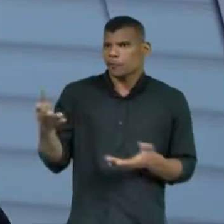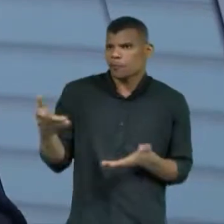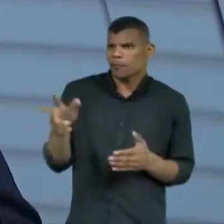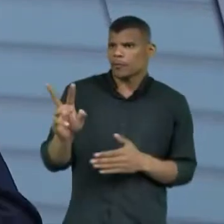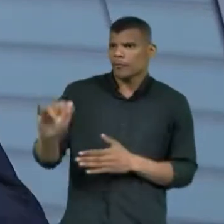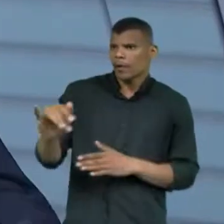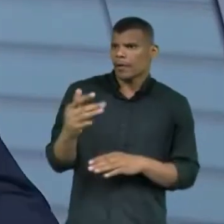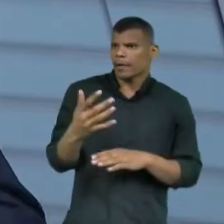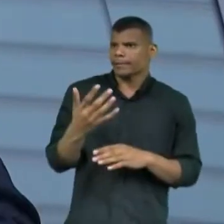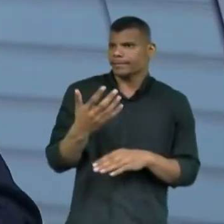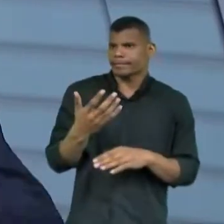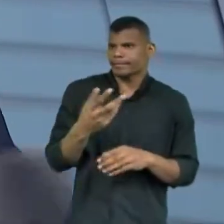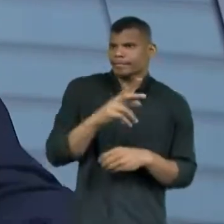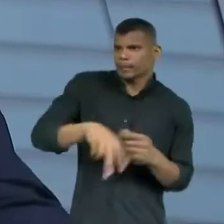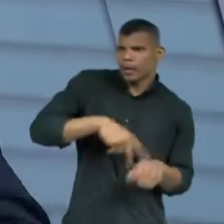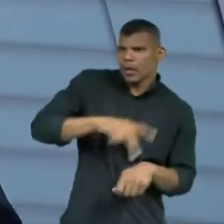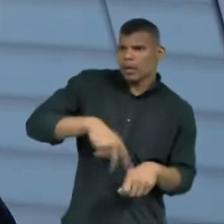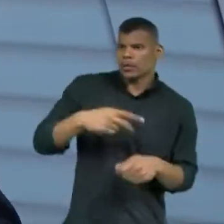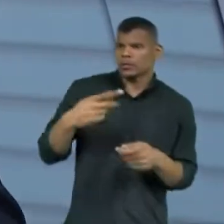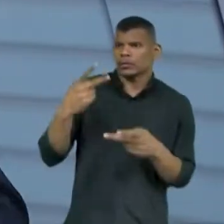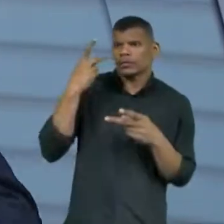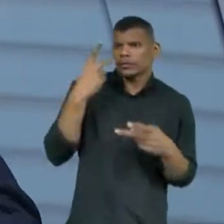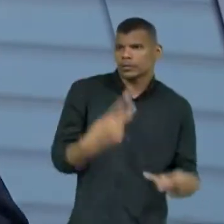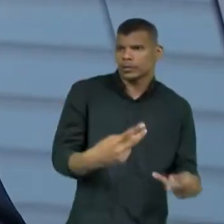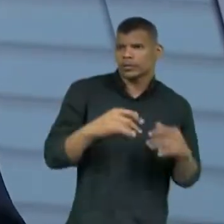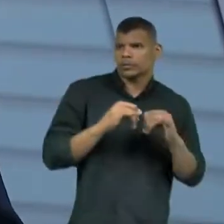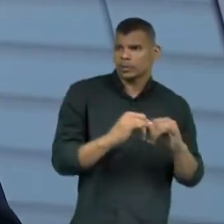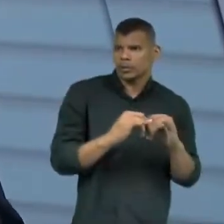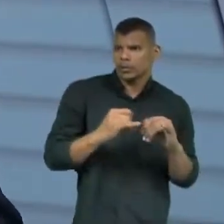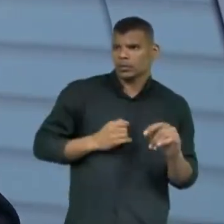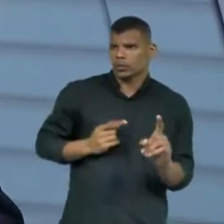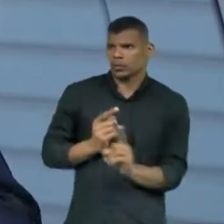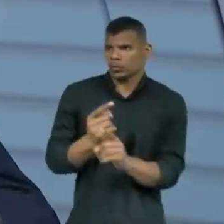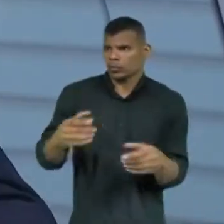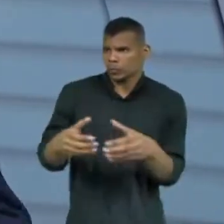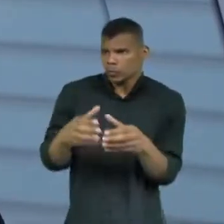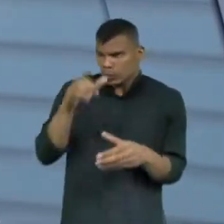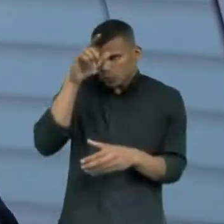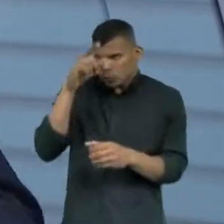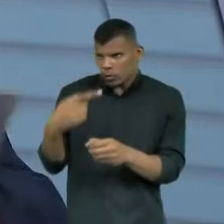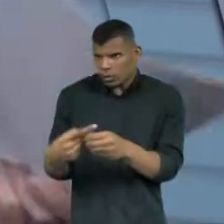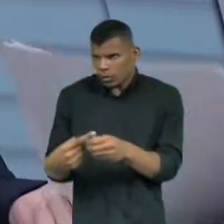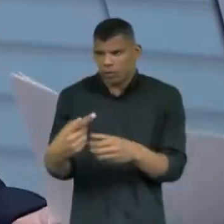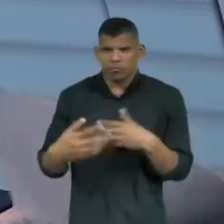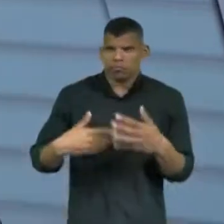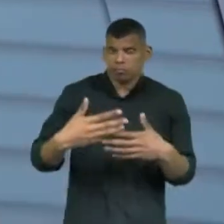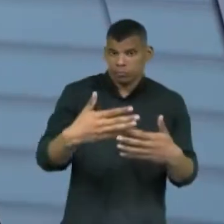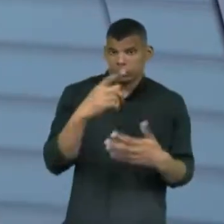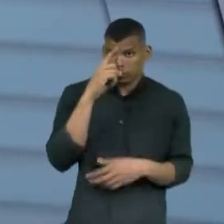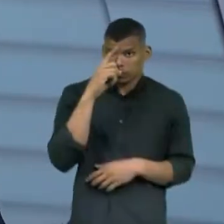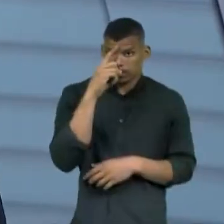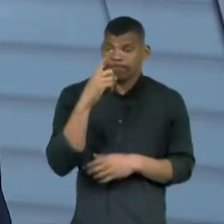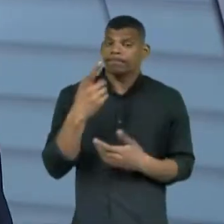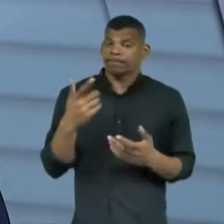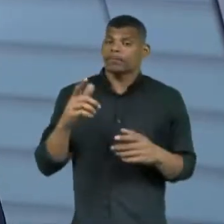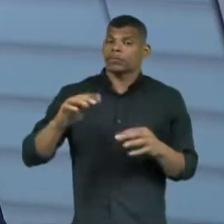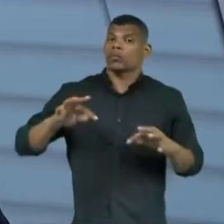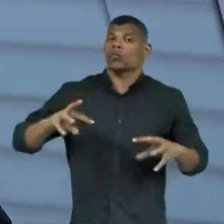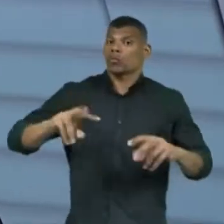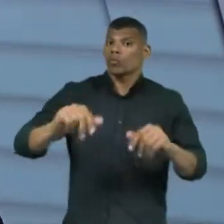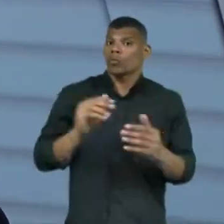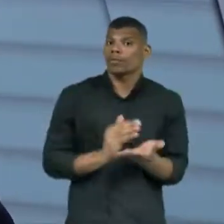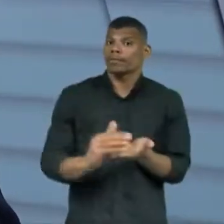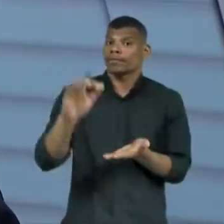vai estar hoje assim, assim, visita o mercado, tem um encontro com lideranças no interior, etc., etc., todos os candidatos, porque a campanha de fato começou.